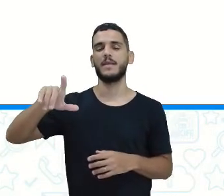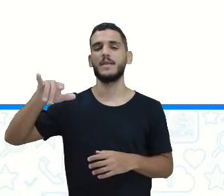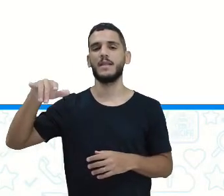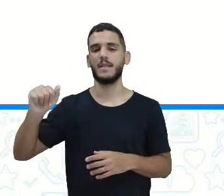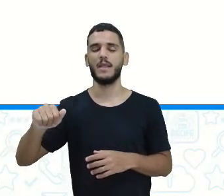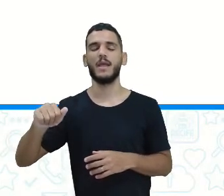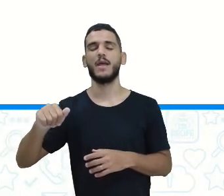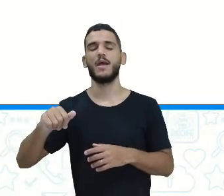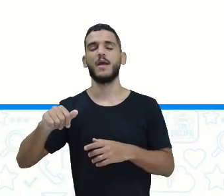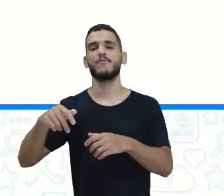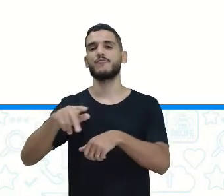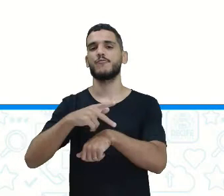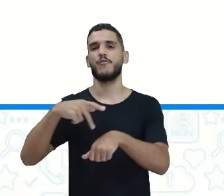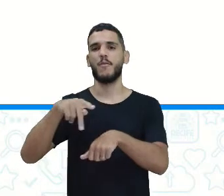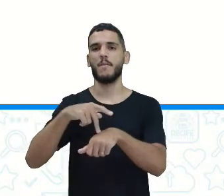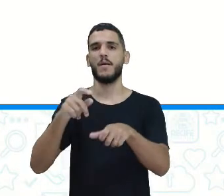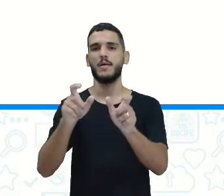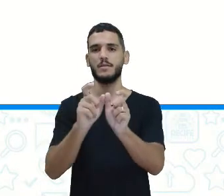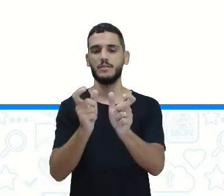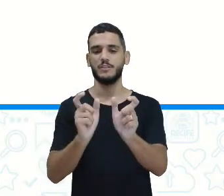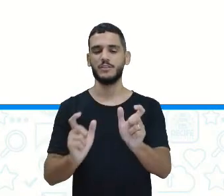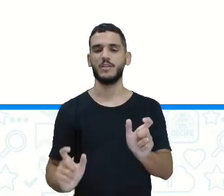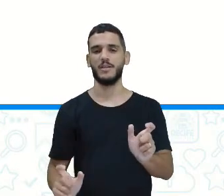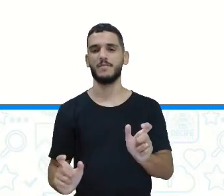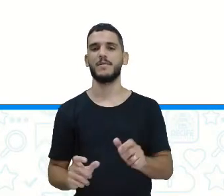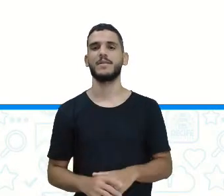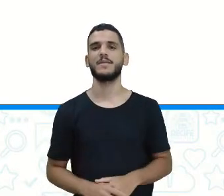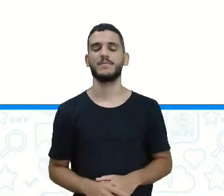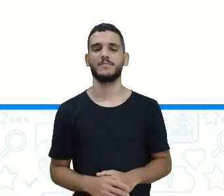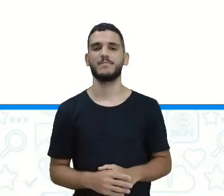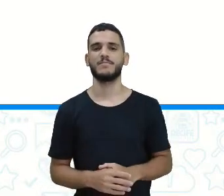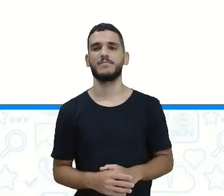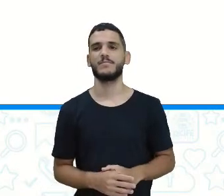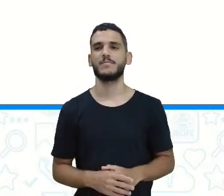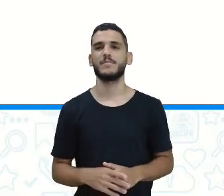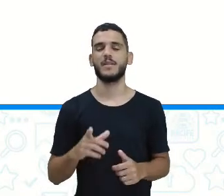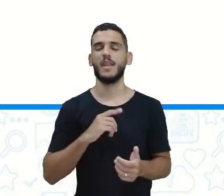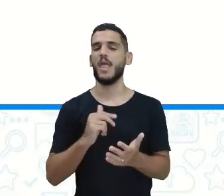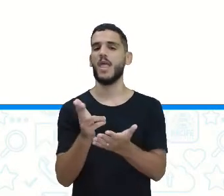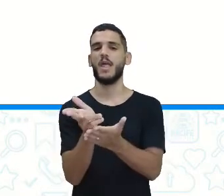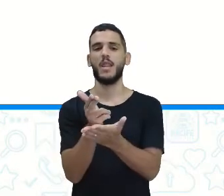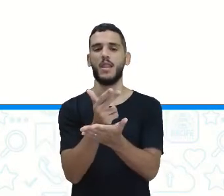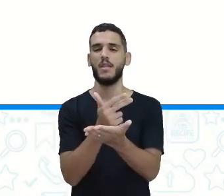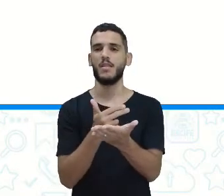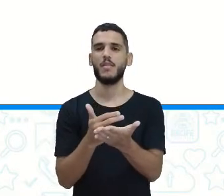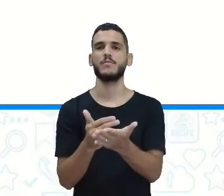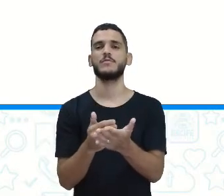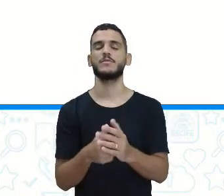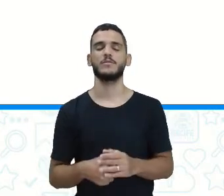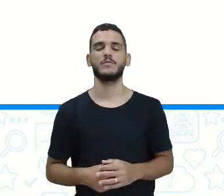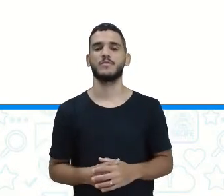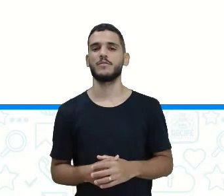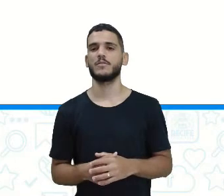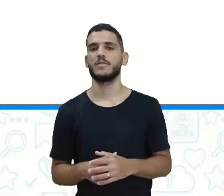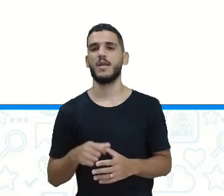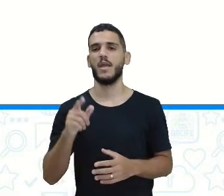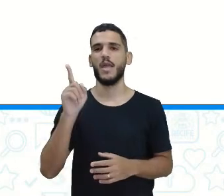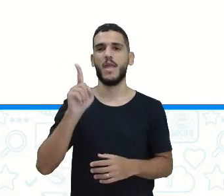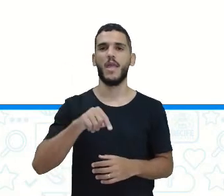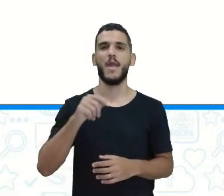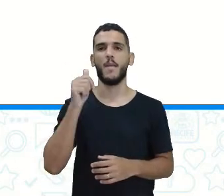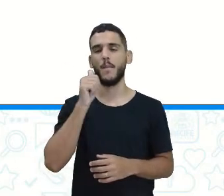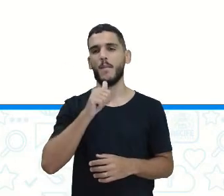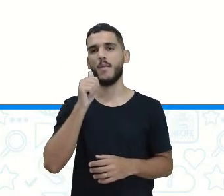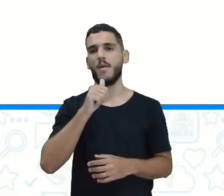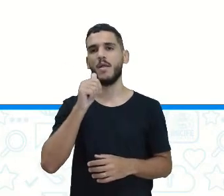de Monteiro Lobato. E as ilustrações é de Fendi Silva. A editora é